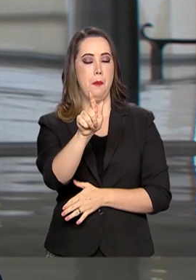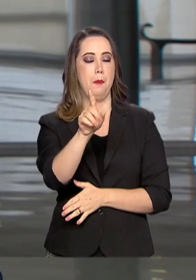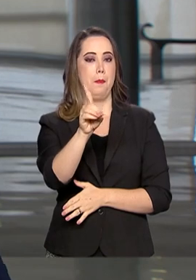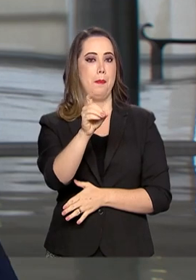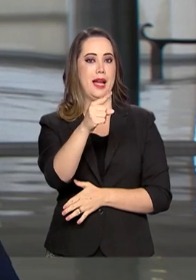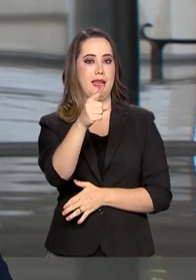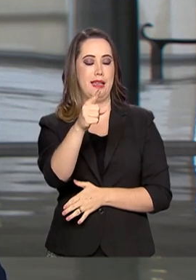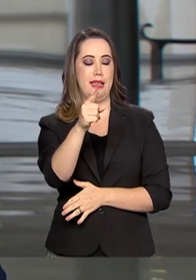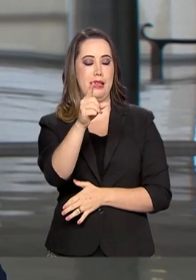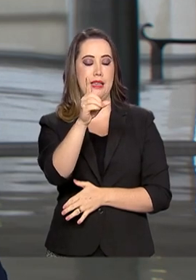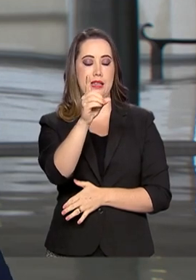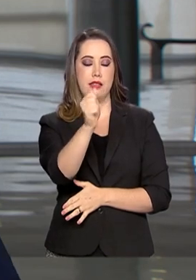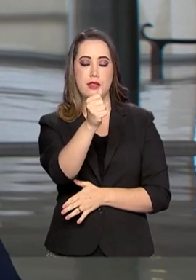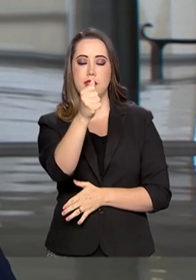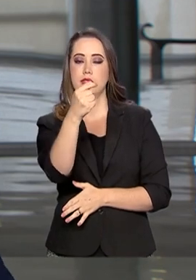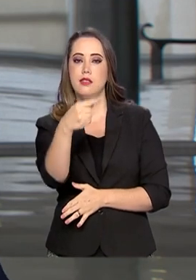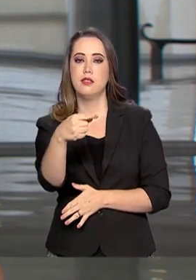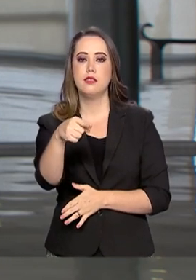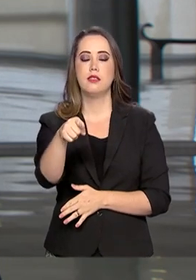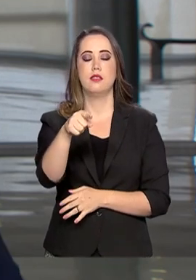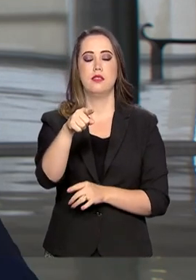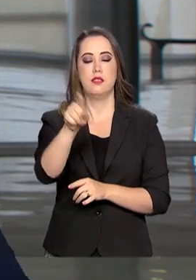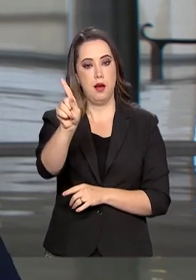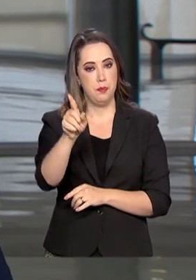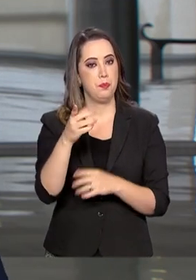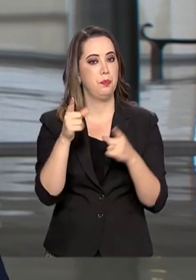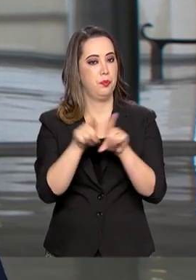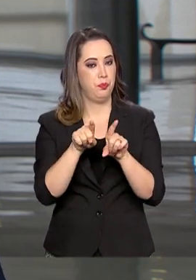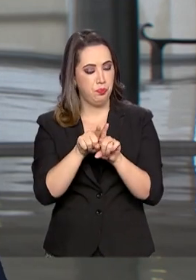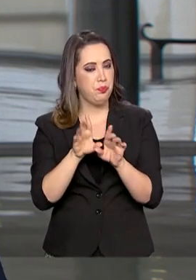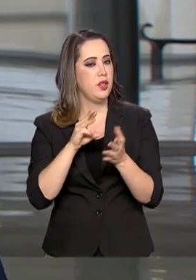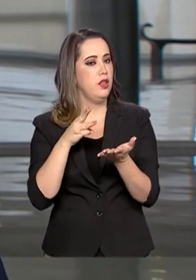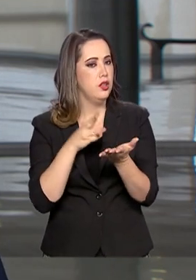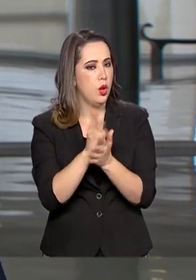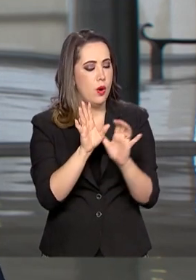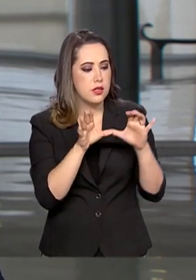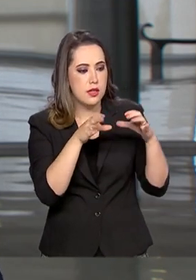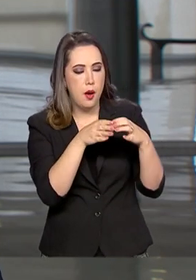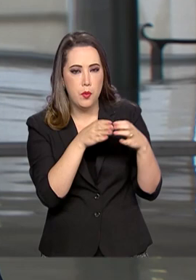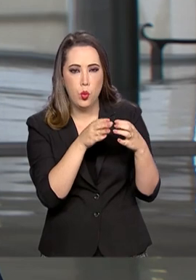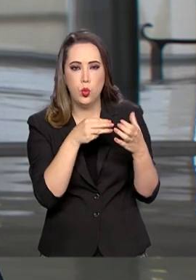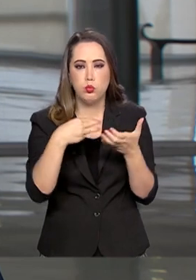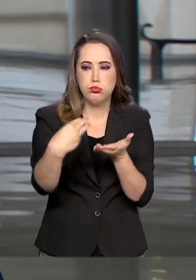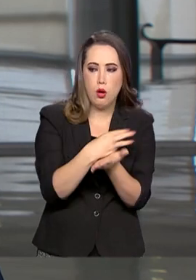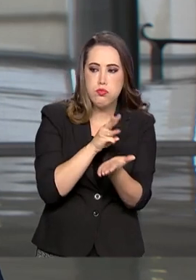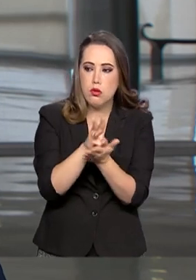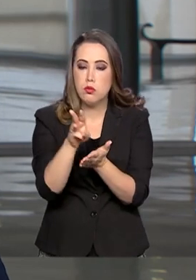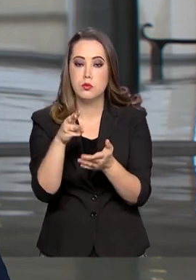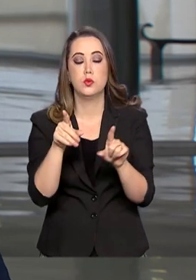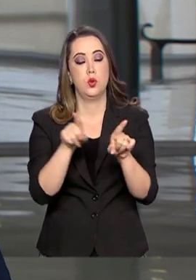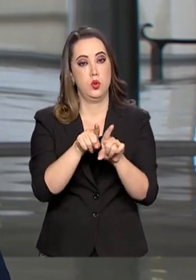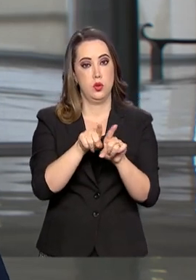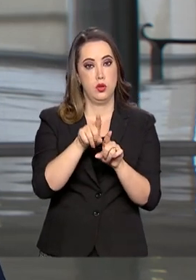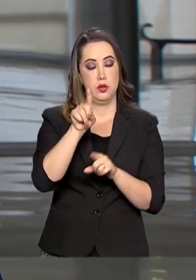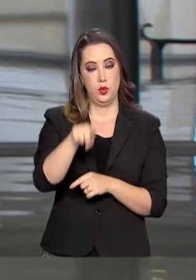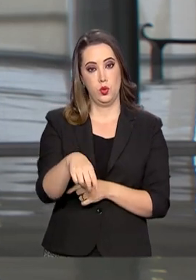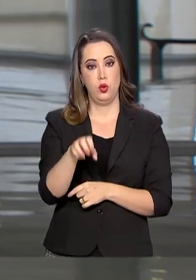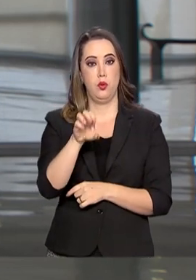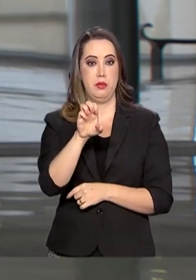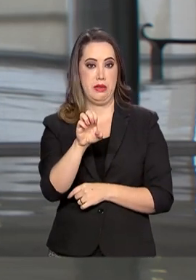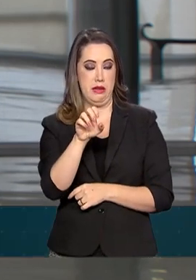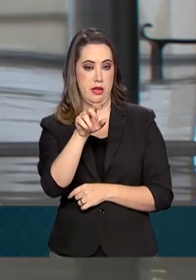serve exatamente para manter em contato a comunidade brasileira e também a Embaixada do Brasil no Iraque. Esse grupo chama Embi